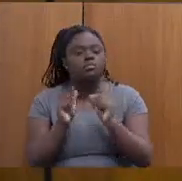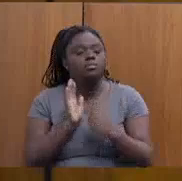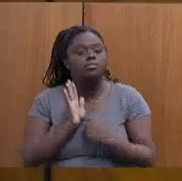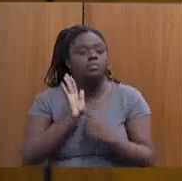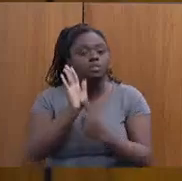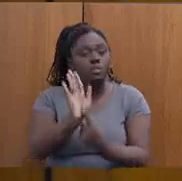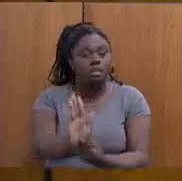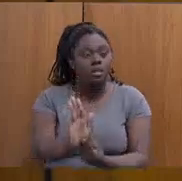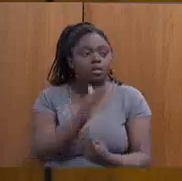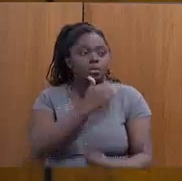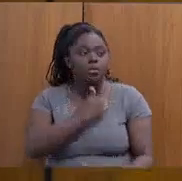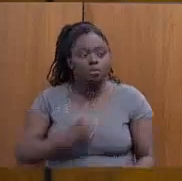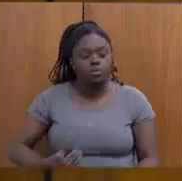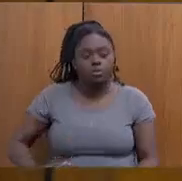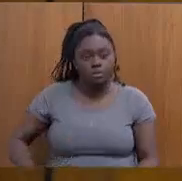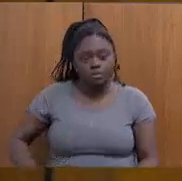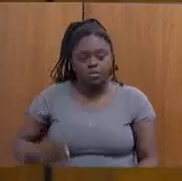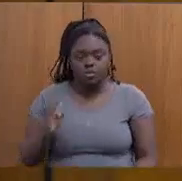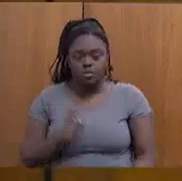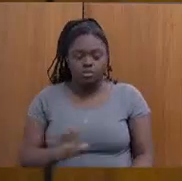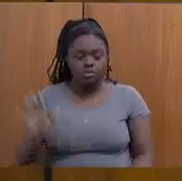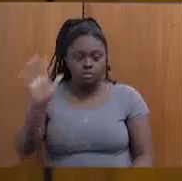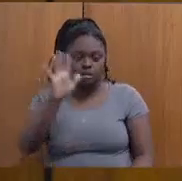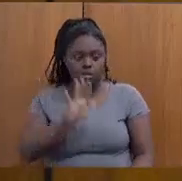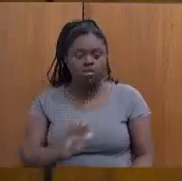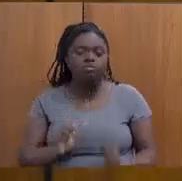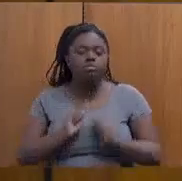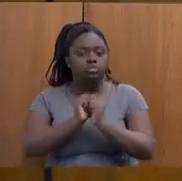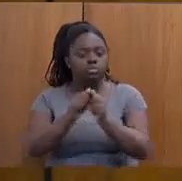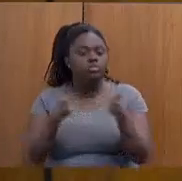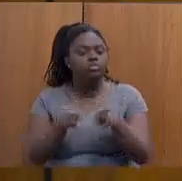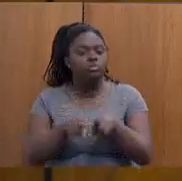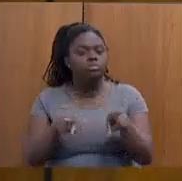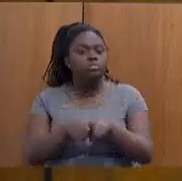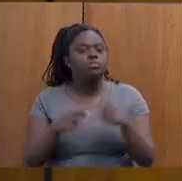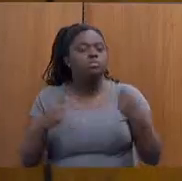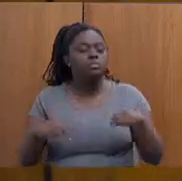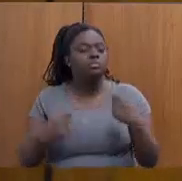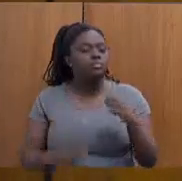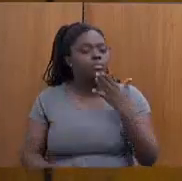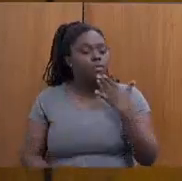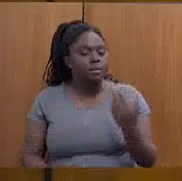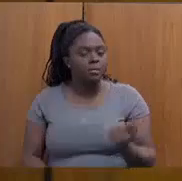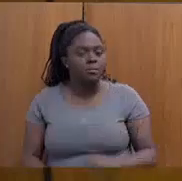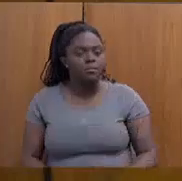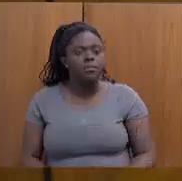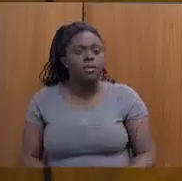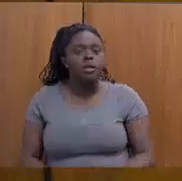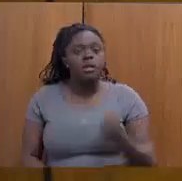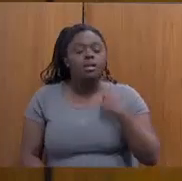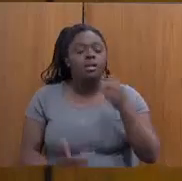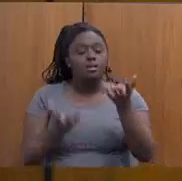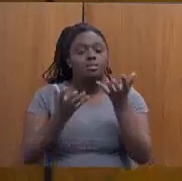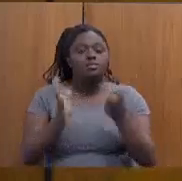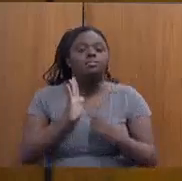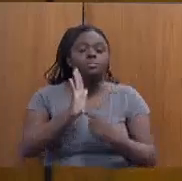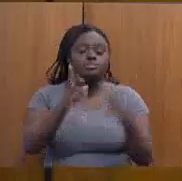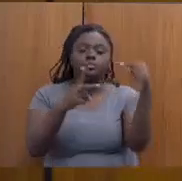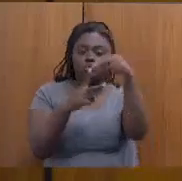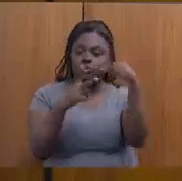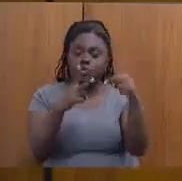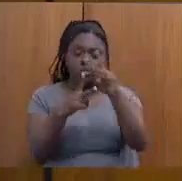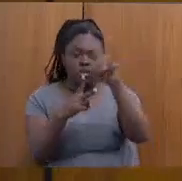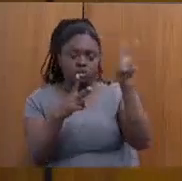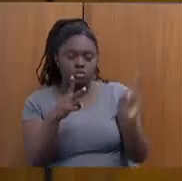aquilo que o governo do Estado, no seu conjunto, também precisa melhorar. Eu queria tratar de dois pontos, então.